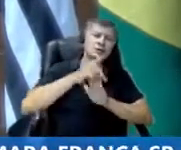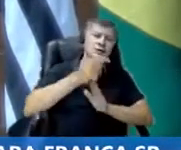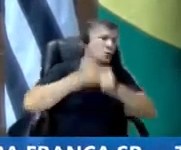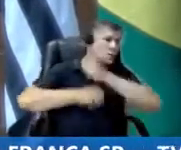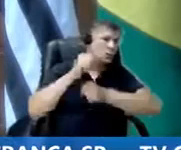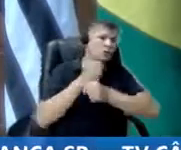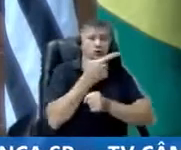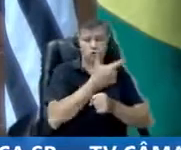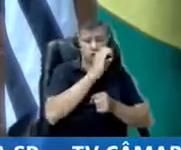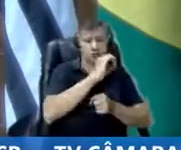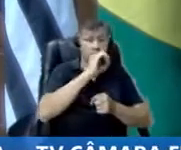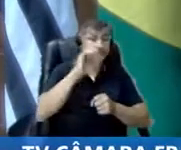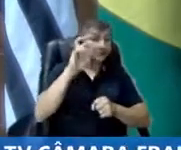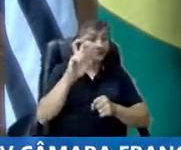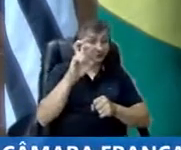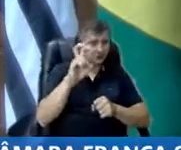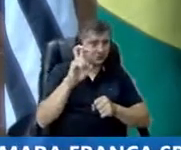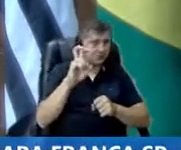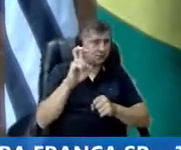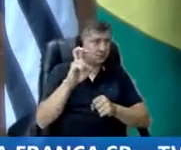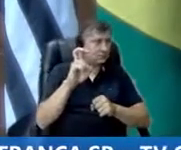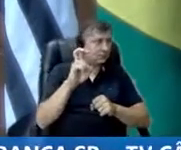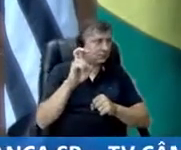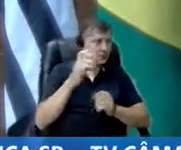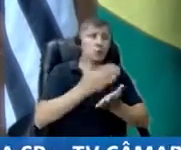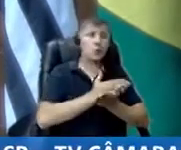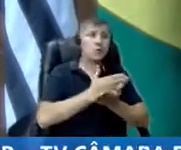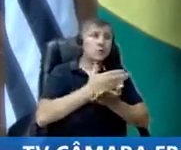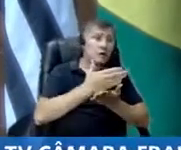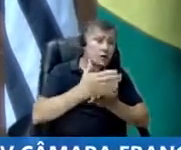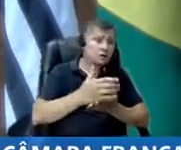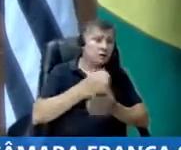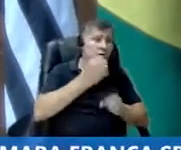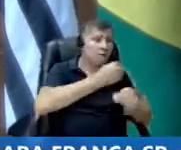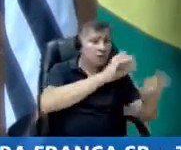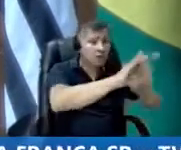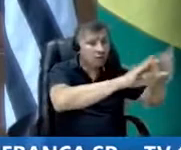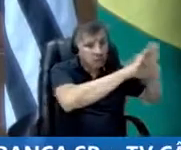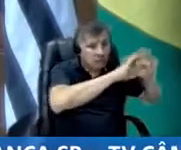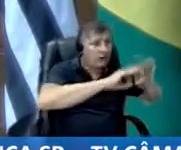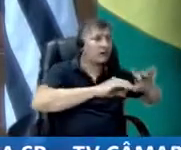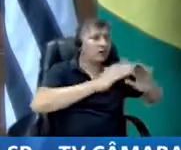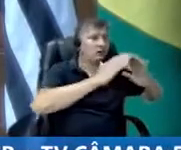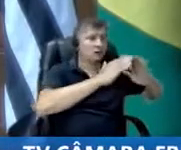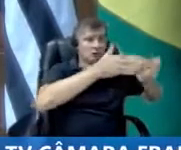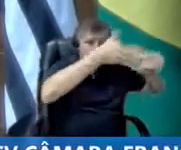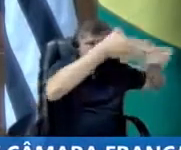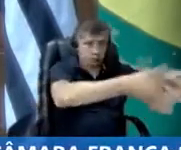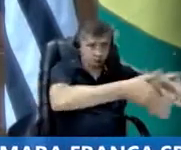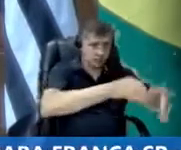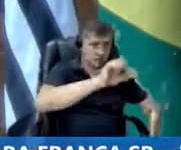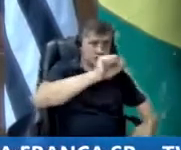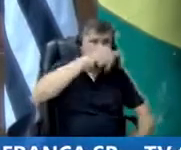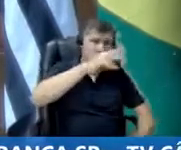do Walter Gomes, que começou ali no cemitério Santo Agostinho, fazer as gavetas.